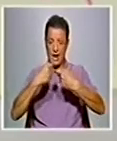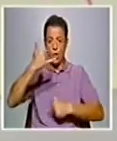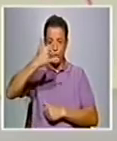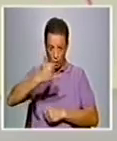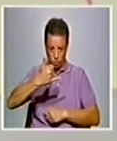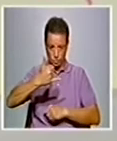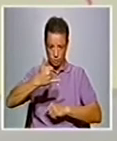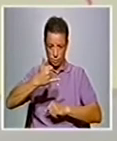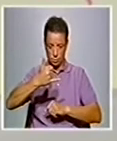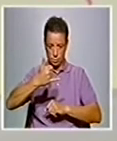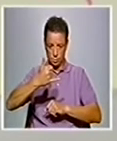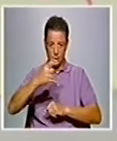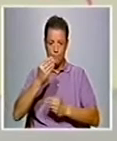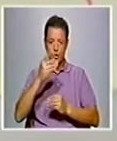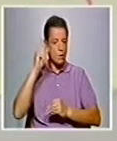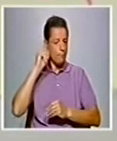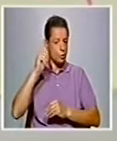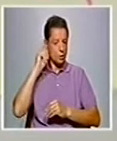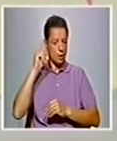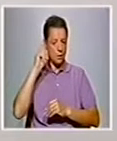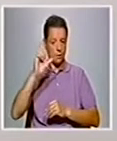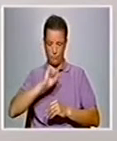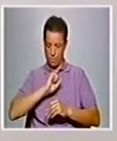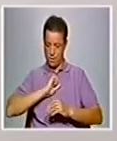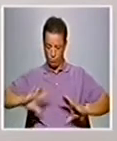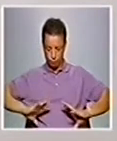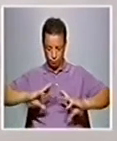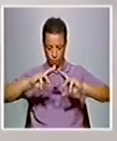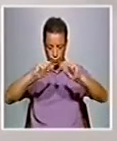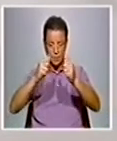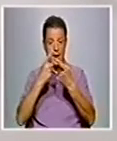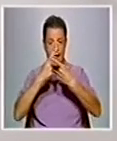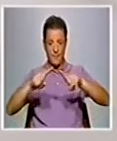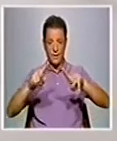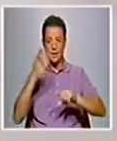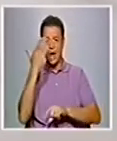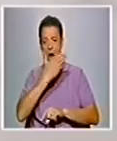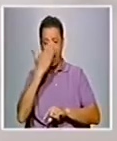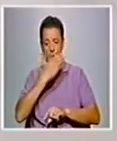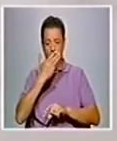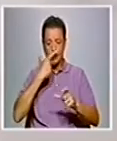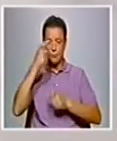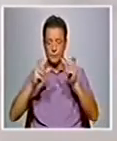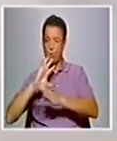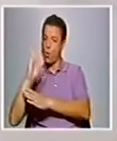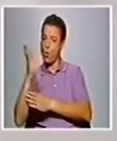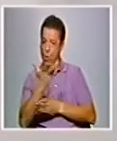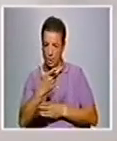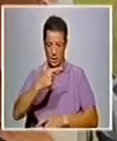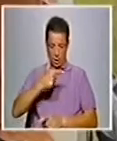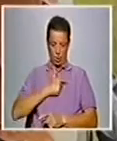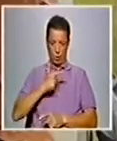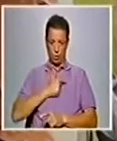fundamentais para o meu desempenho. É diferente, porque nas aulas estamos imensas pessoas, são turmas ainda